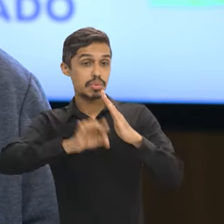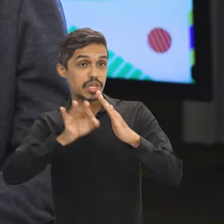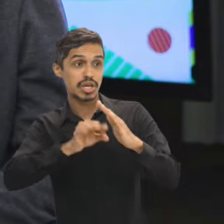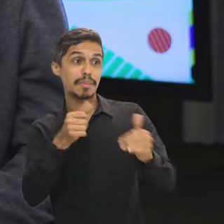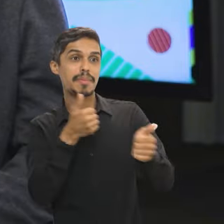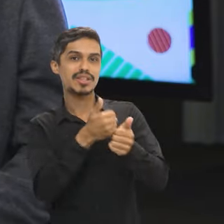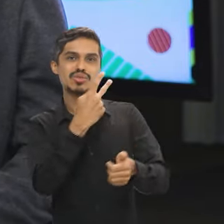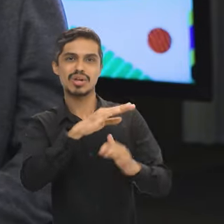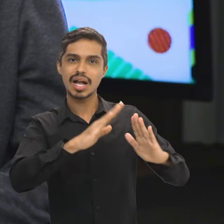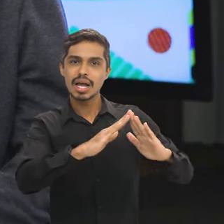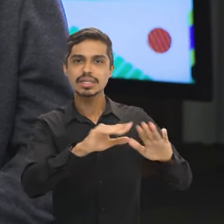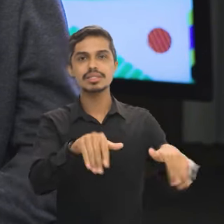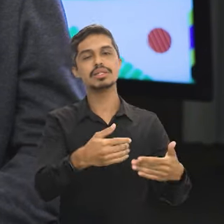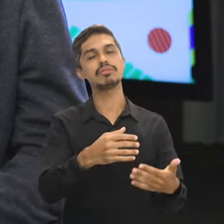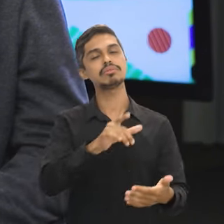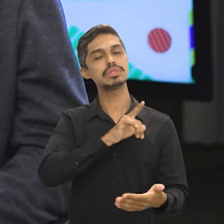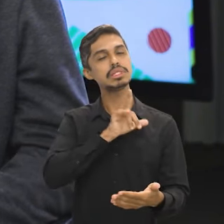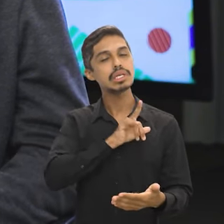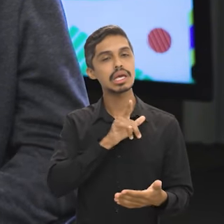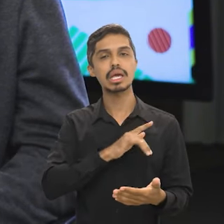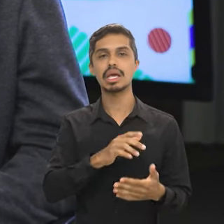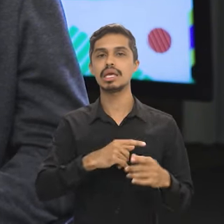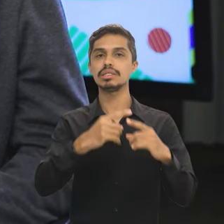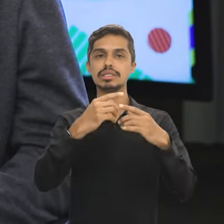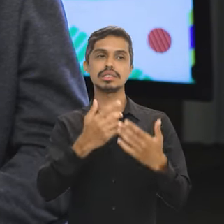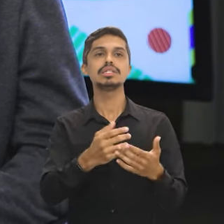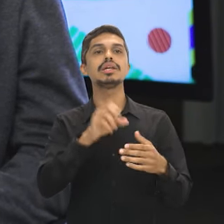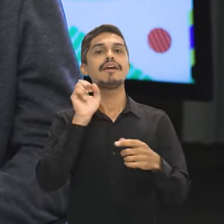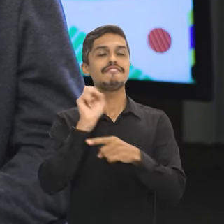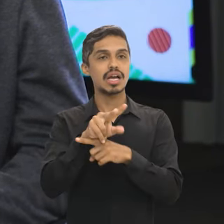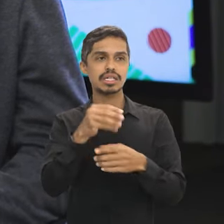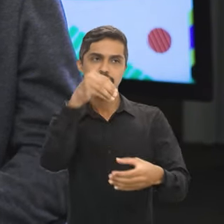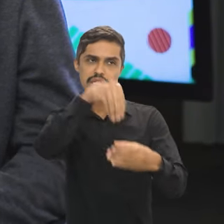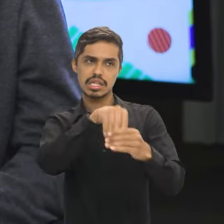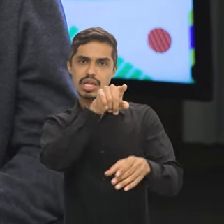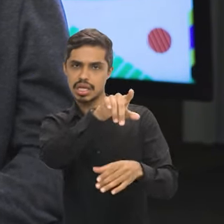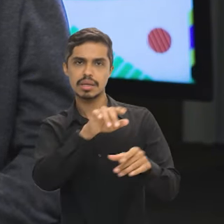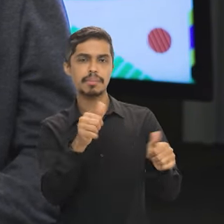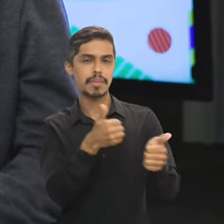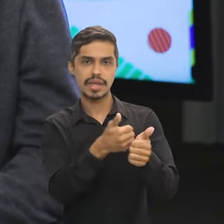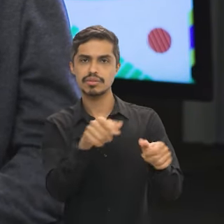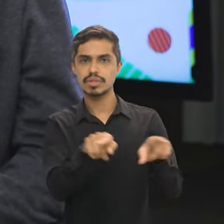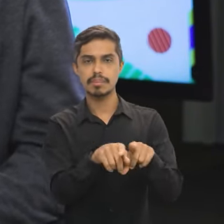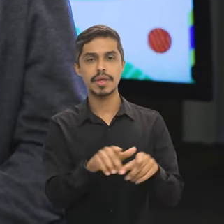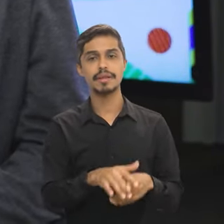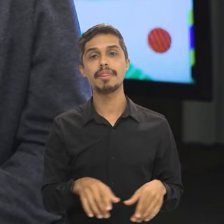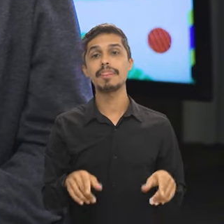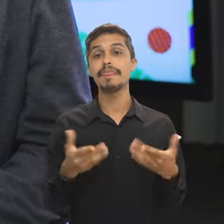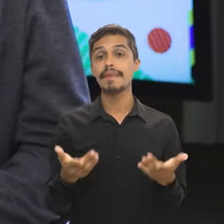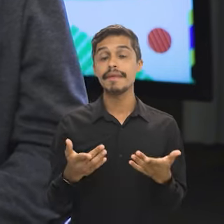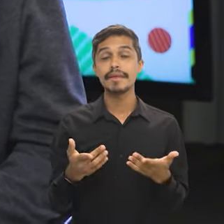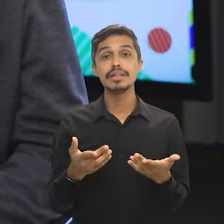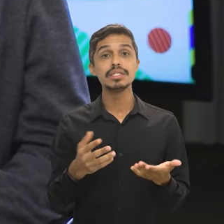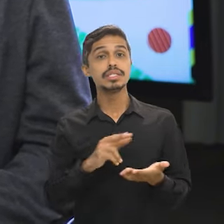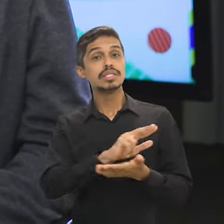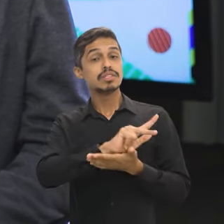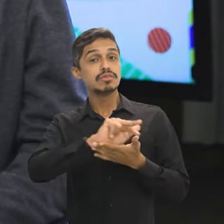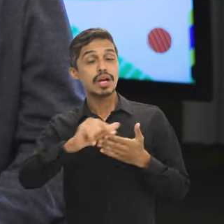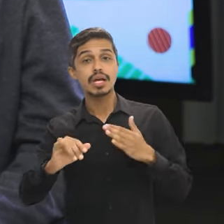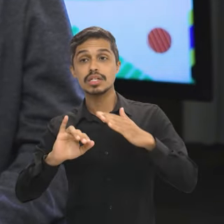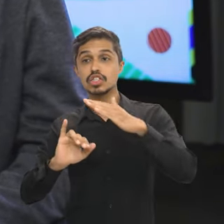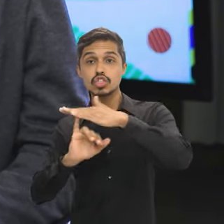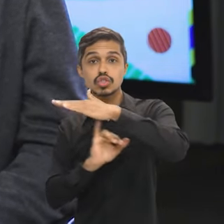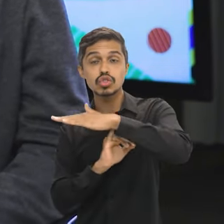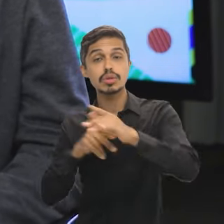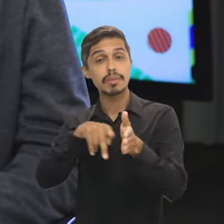casa, pode ter certeza que existem cargos em disputa, assim como um posto de atendimento da FUNAI e assim como os